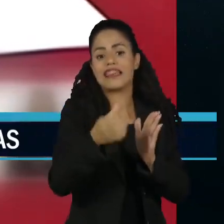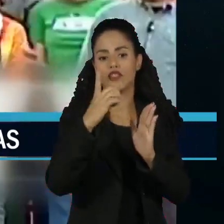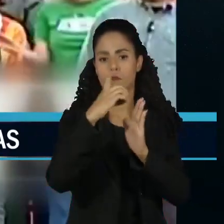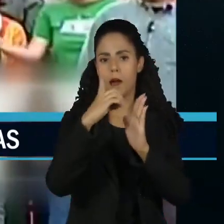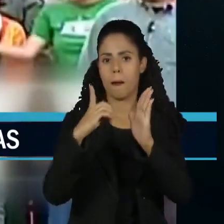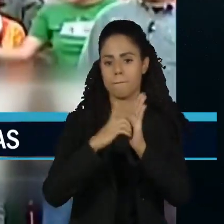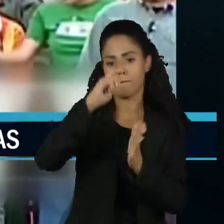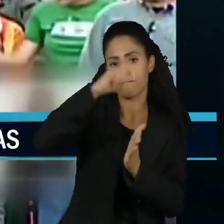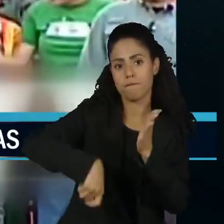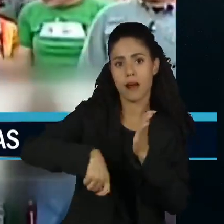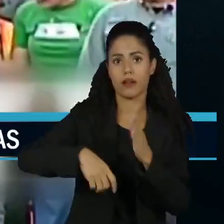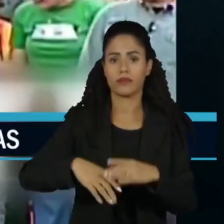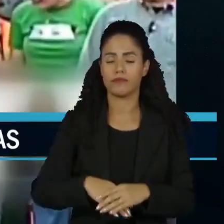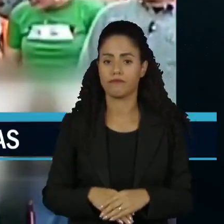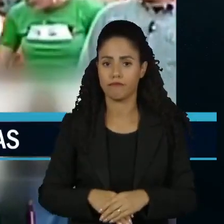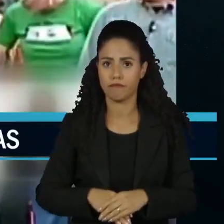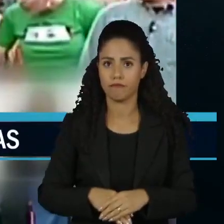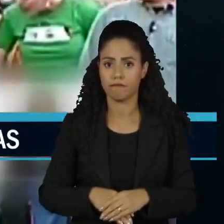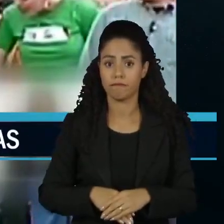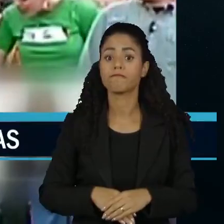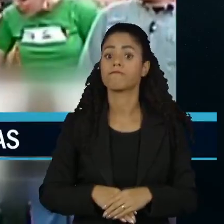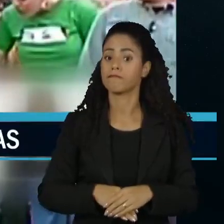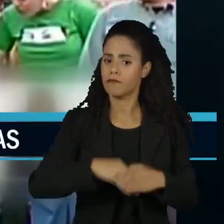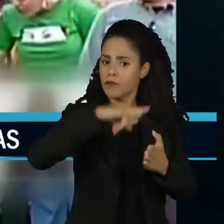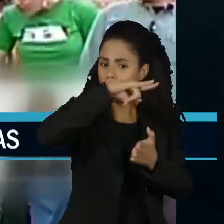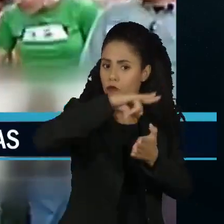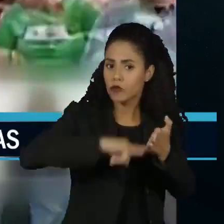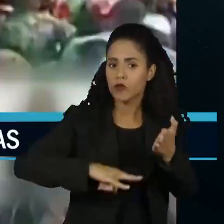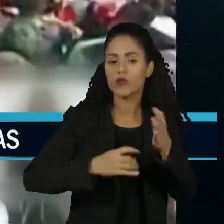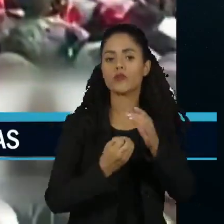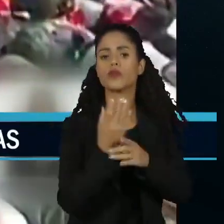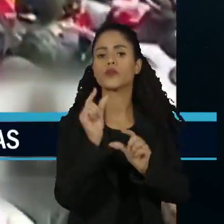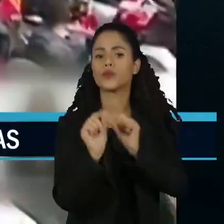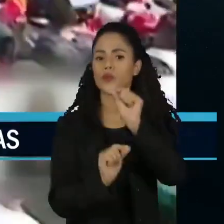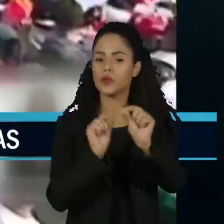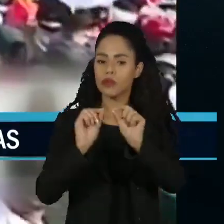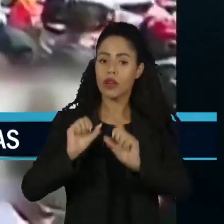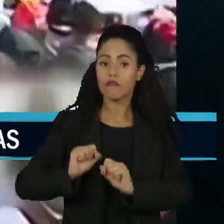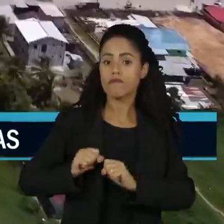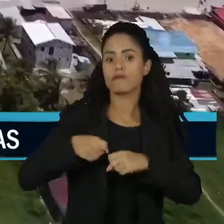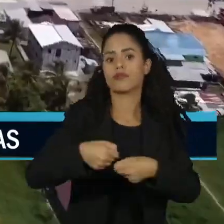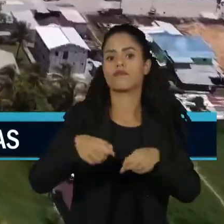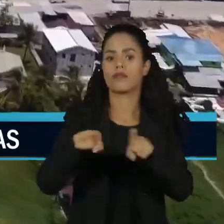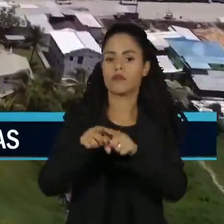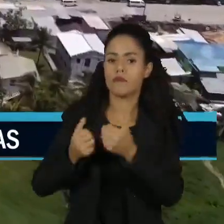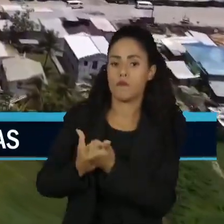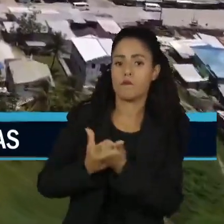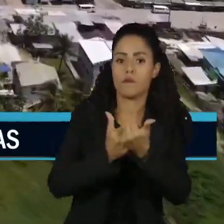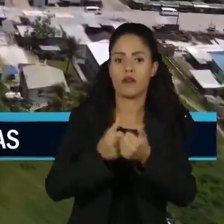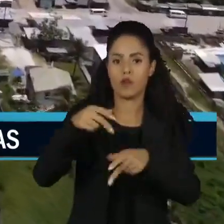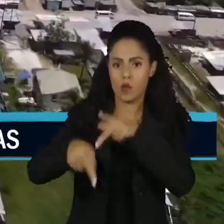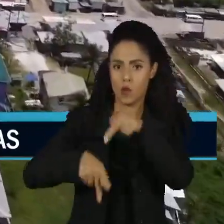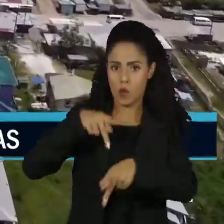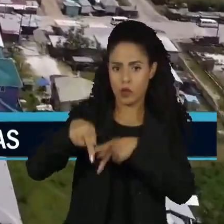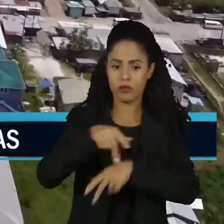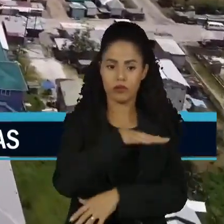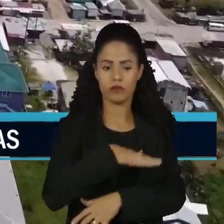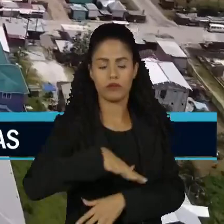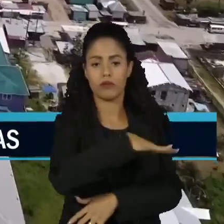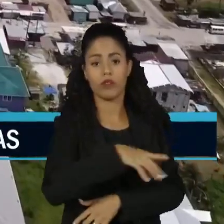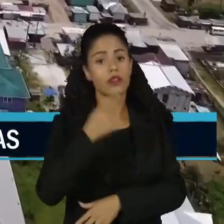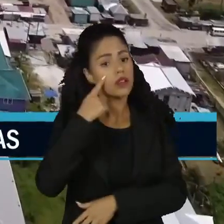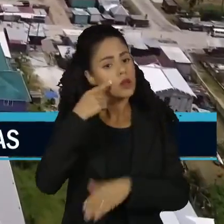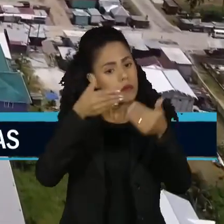decretos. Os documentos criam estruturas de defesa e assistência à população do Esequibo, abrem